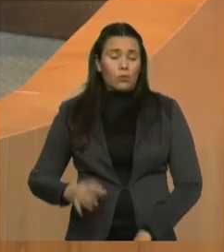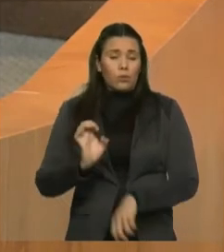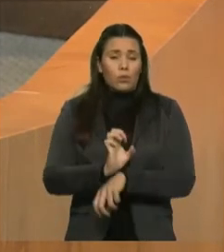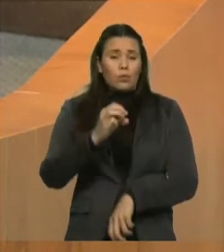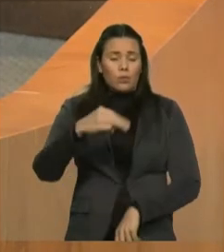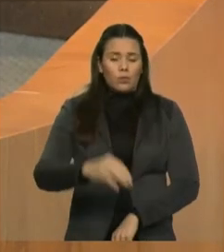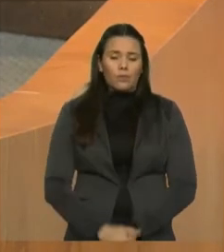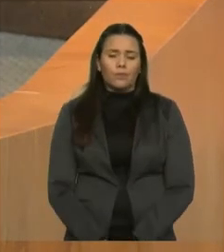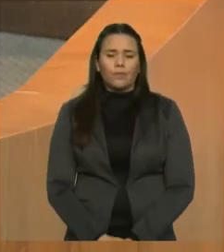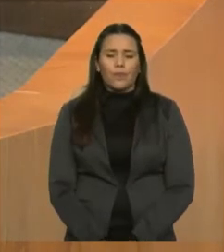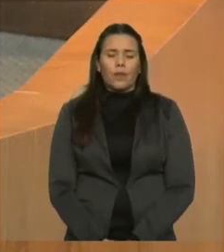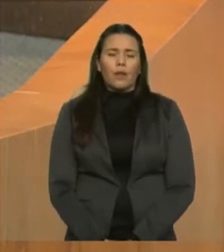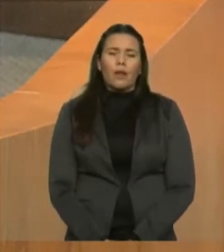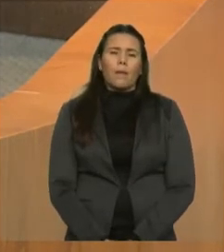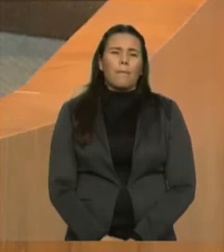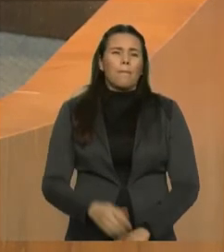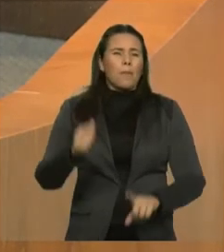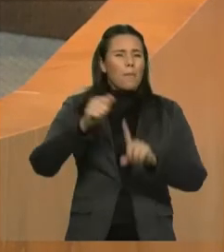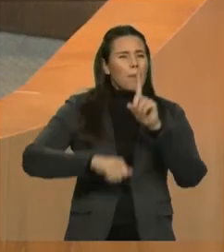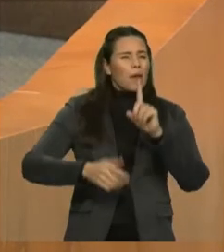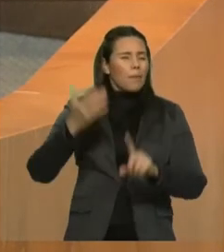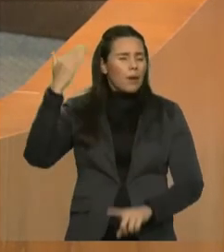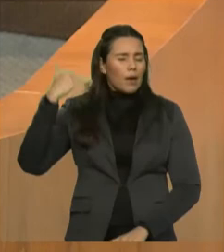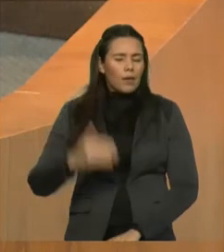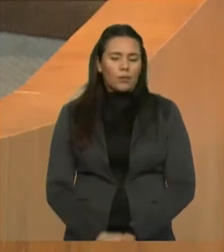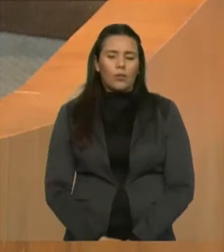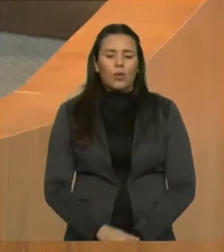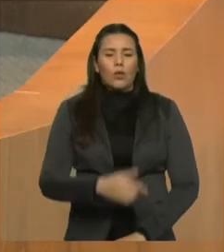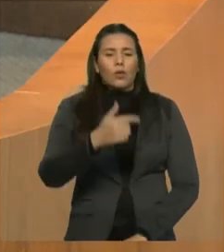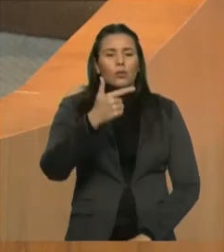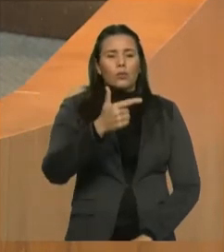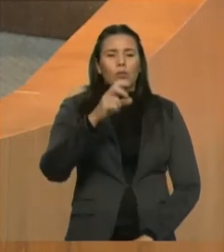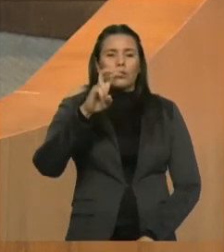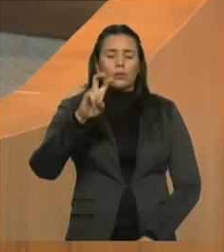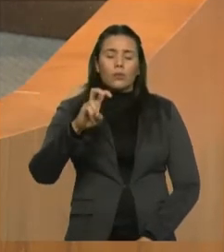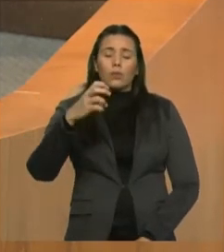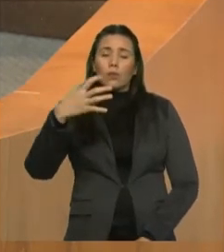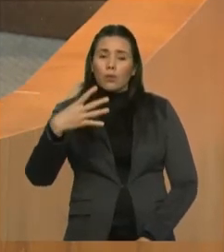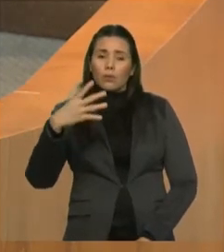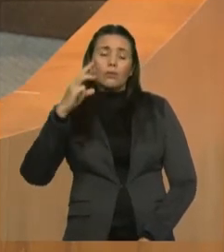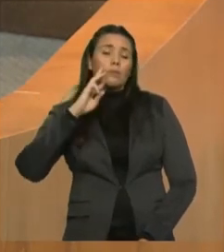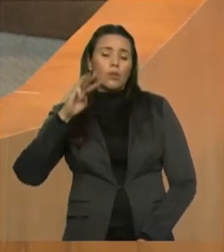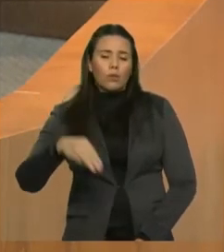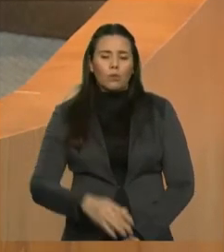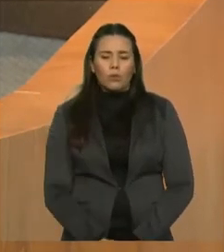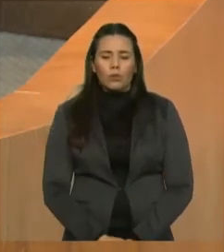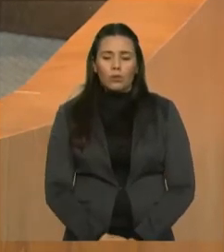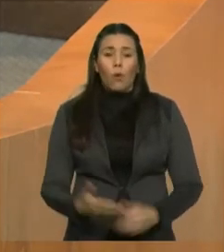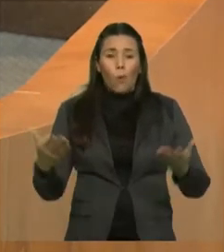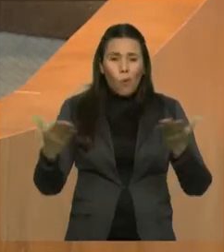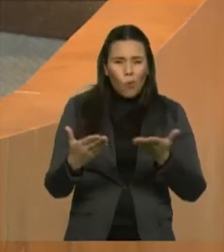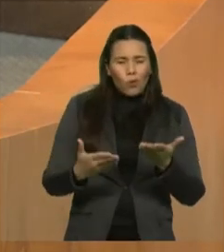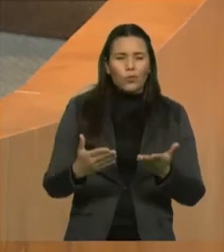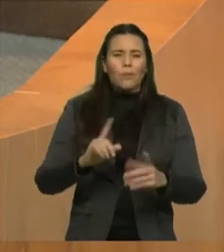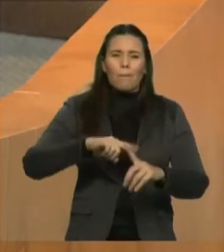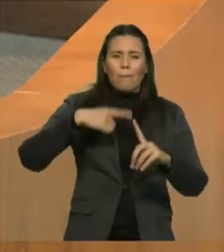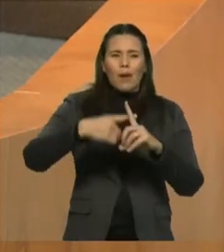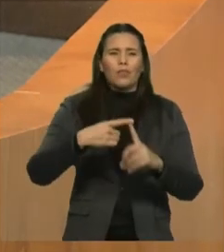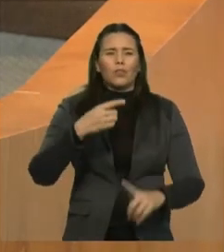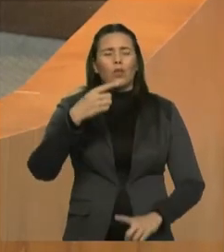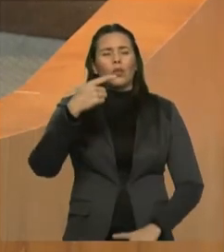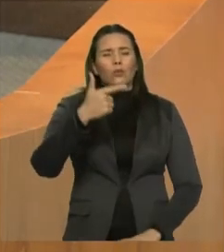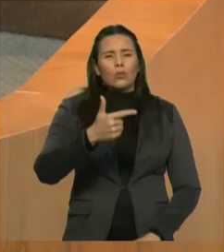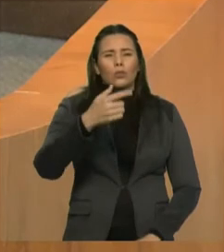254 milhões de reais. Está recebendo hoje mais 245 milhões de reais. 500